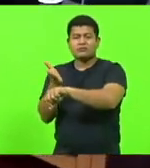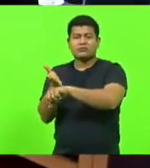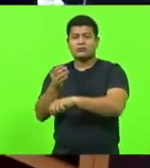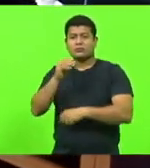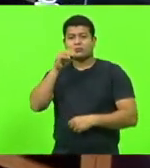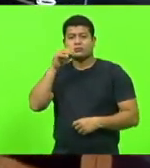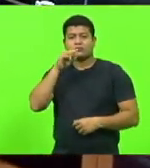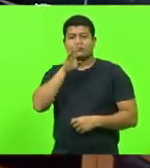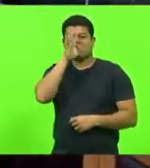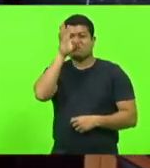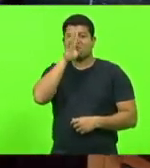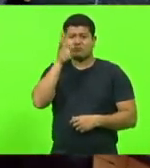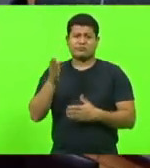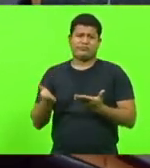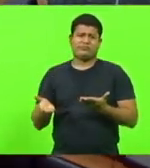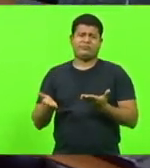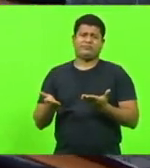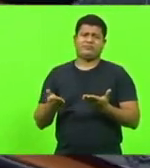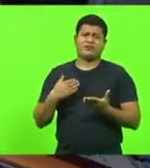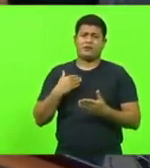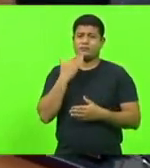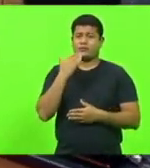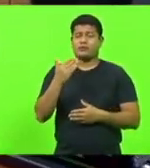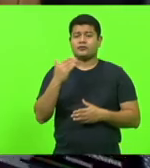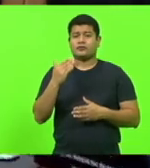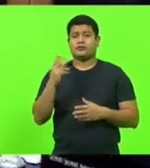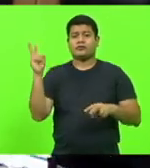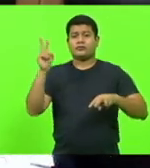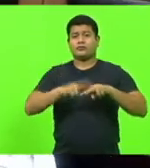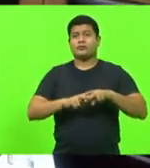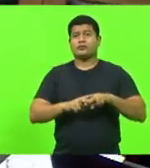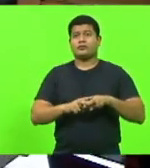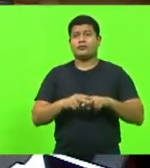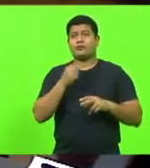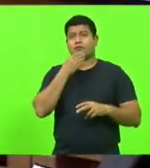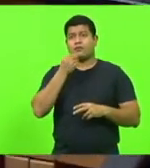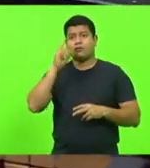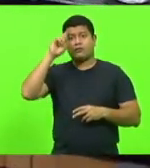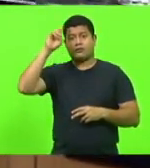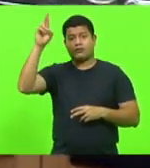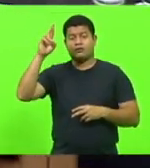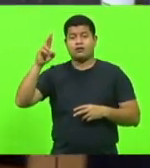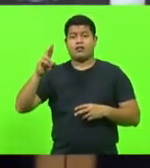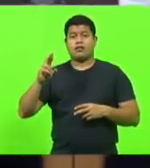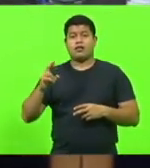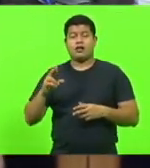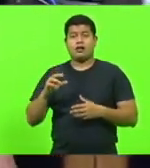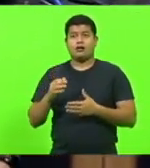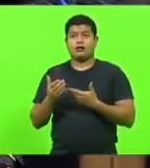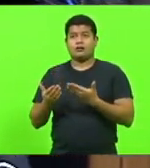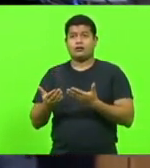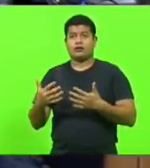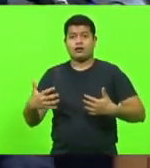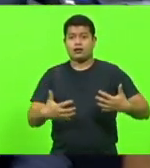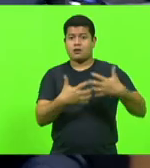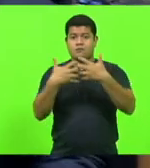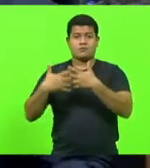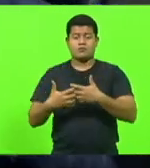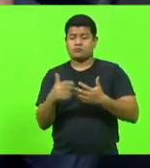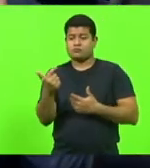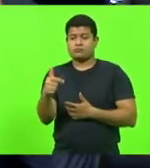pedido de prisão de um rapaz que se intitula líder dos caminhoneiros, que não tem caminhão e que não é caminhoneiro,